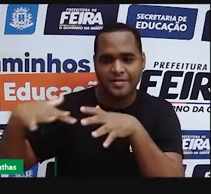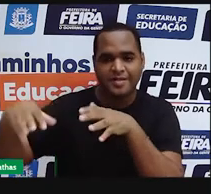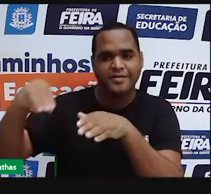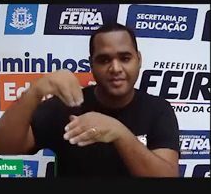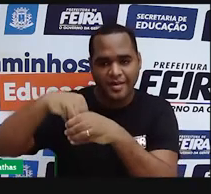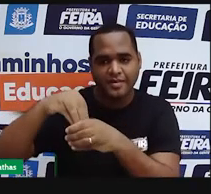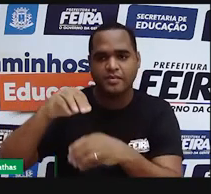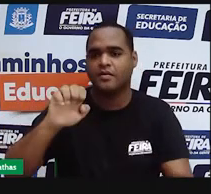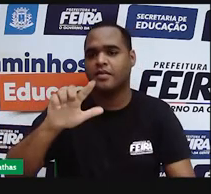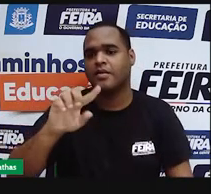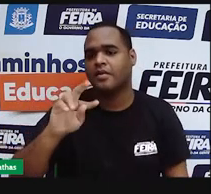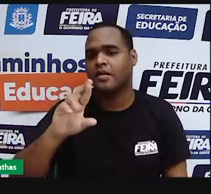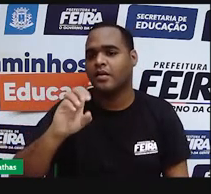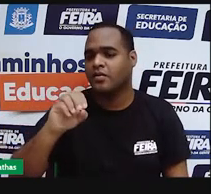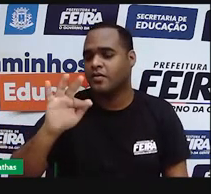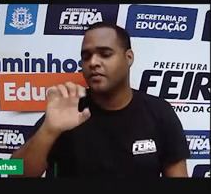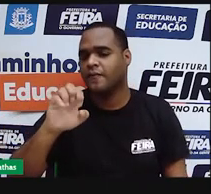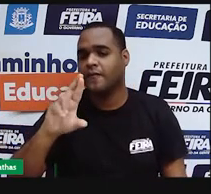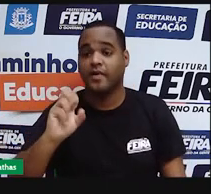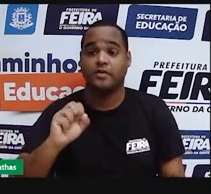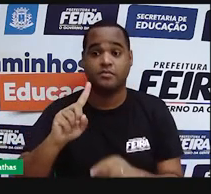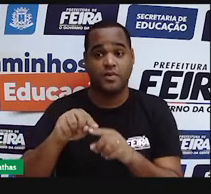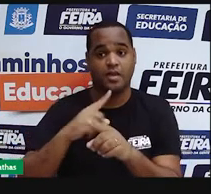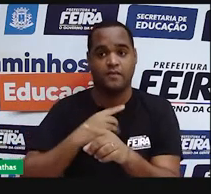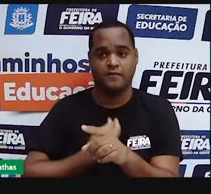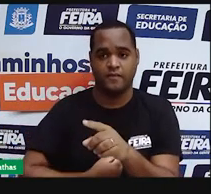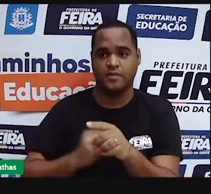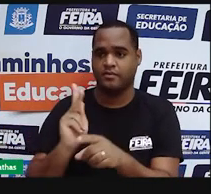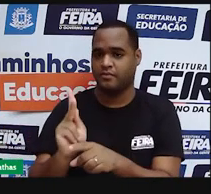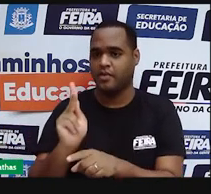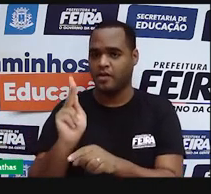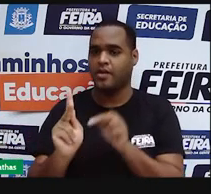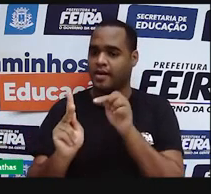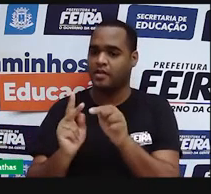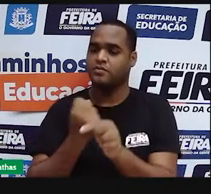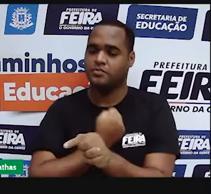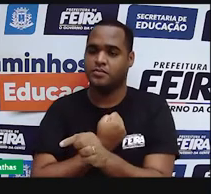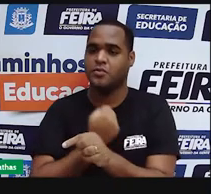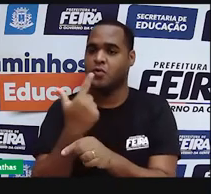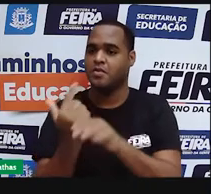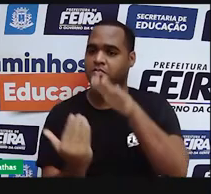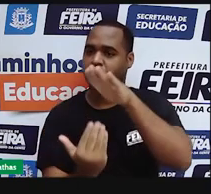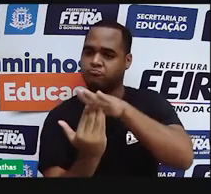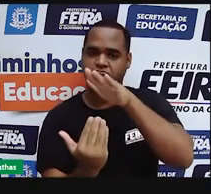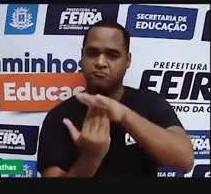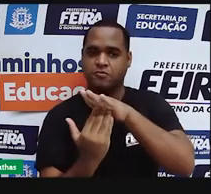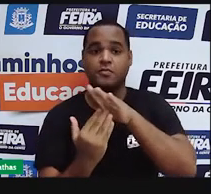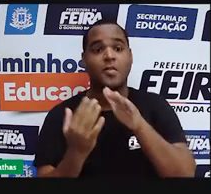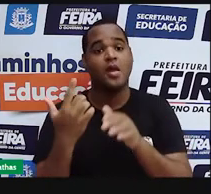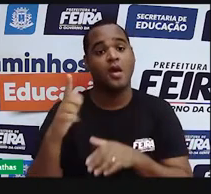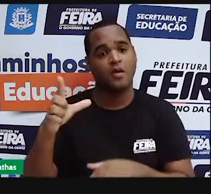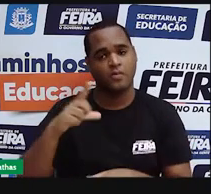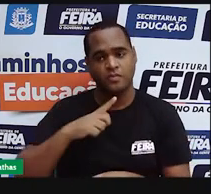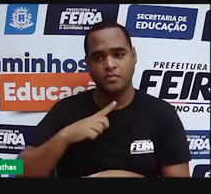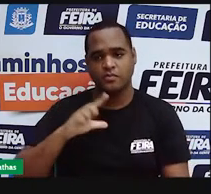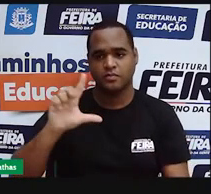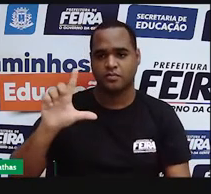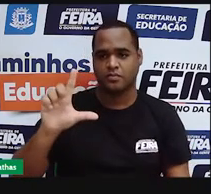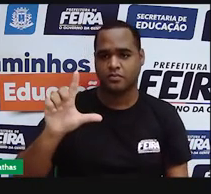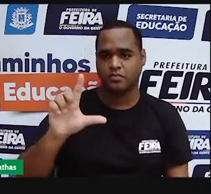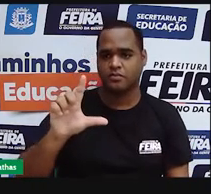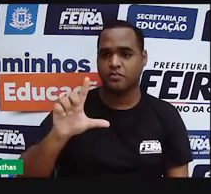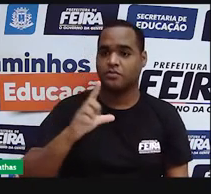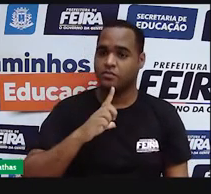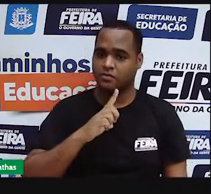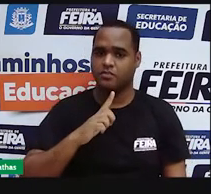quer dizer o quê? Que ele vai ter a camada K com dois elétrons, porque é o máximo que ela comporta, e na camada L vão estar